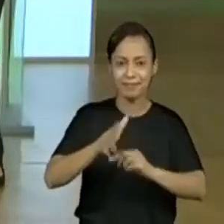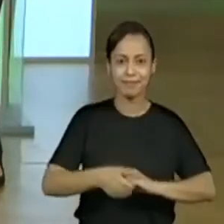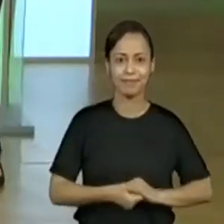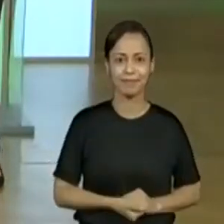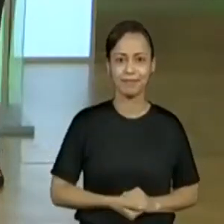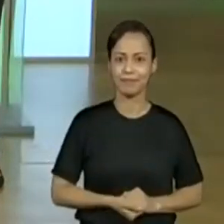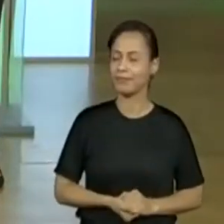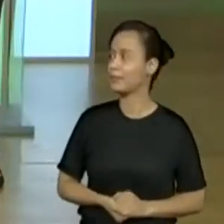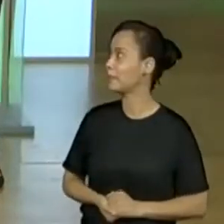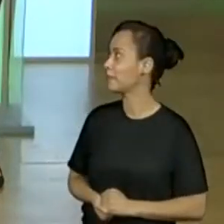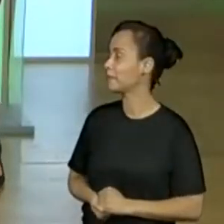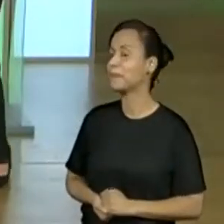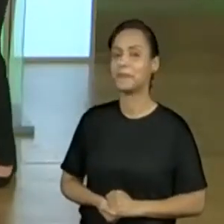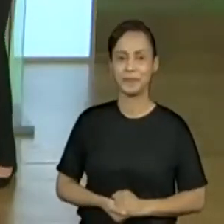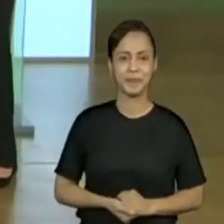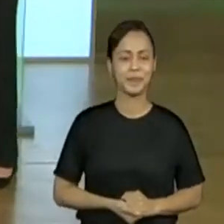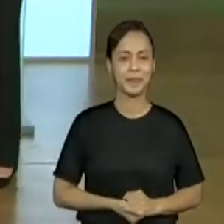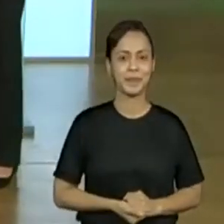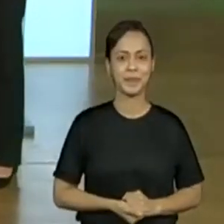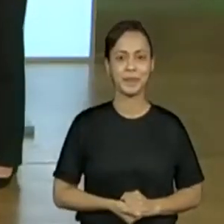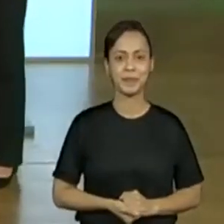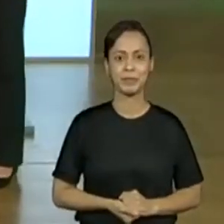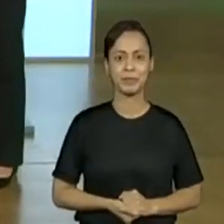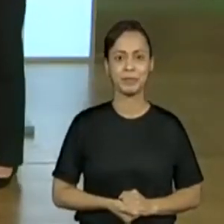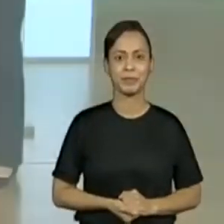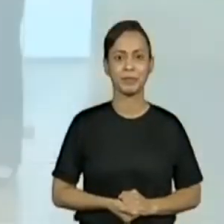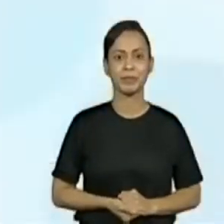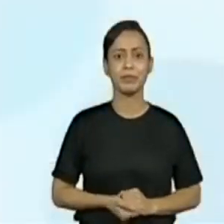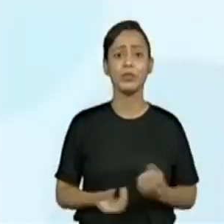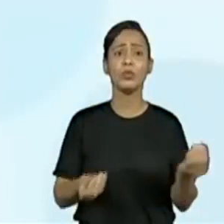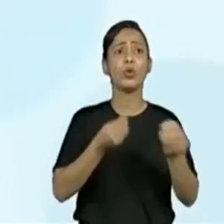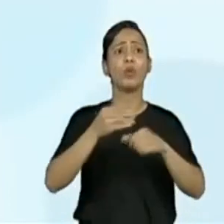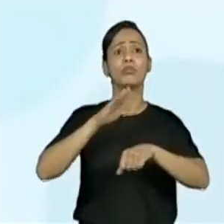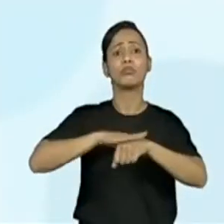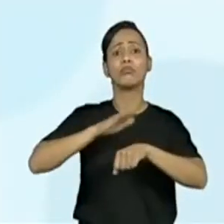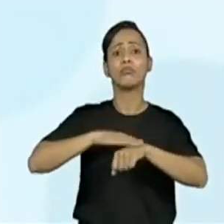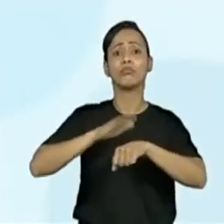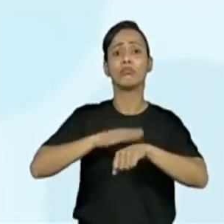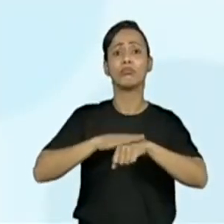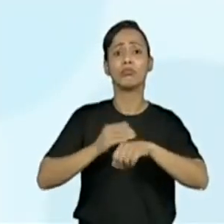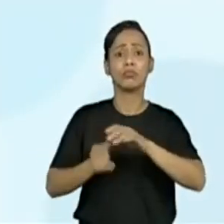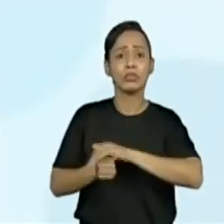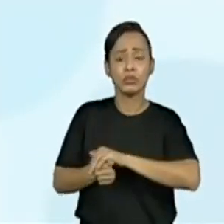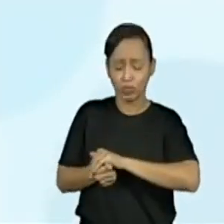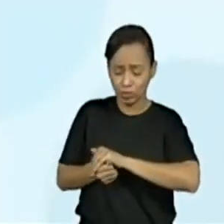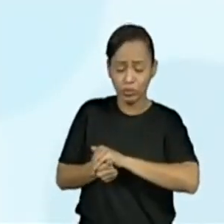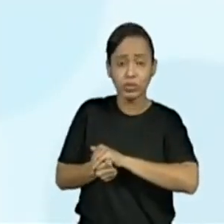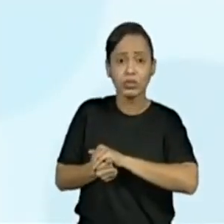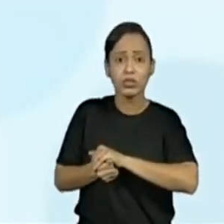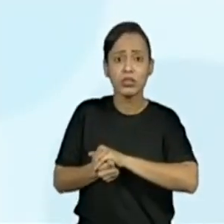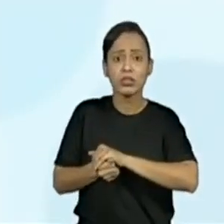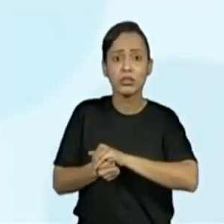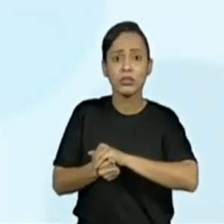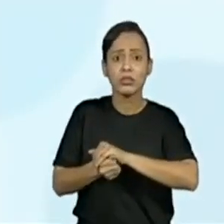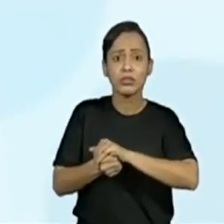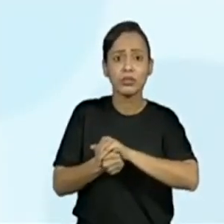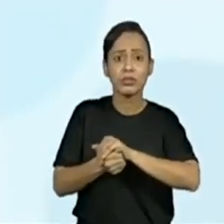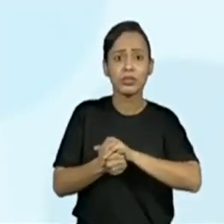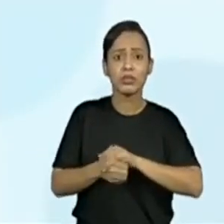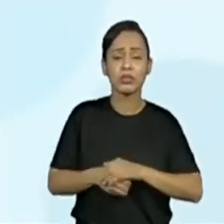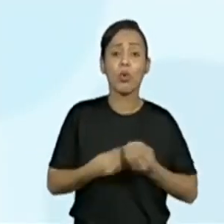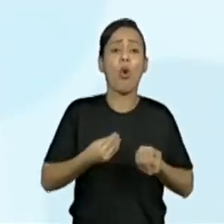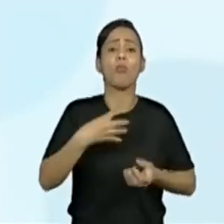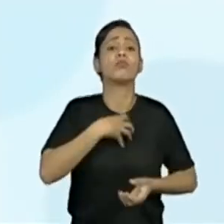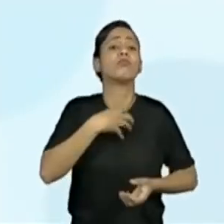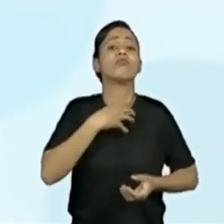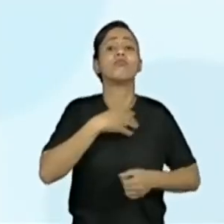Temos, então... Vamos lá. Qual é a forma de locomoção de um jabuti? Conversamos sobre isso agora. Sim. Vocês